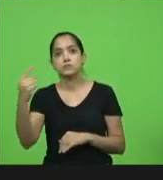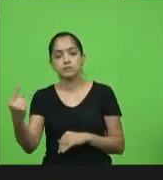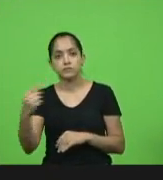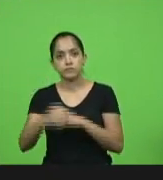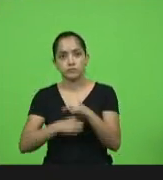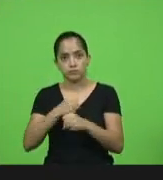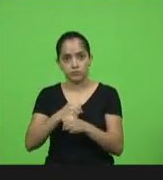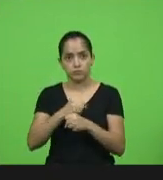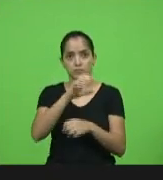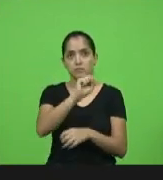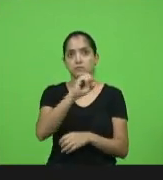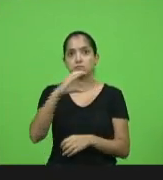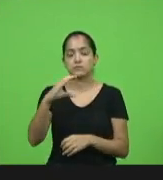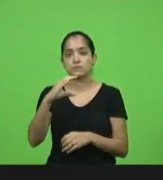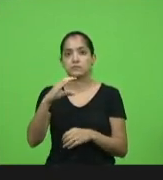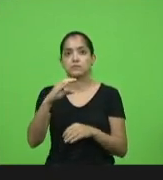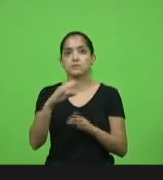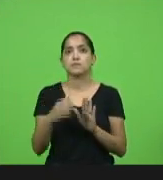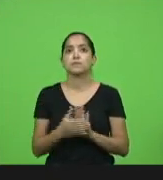SC em pauta.